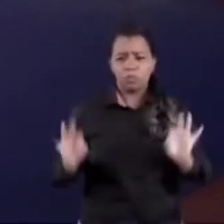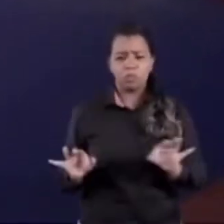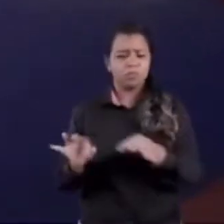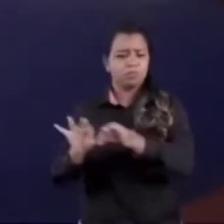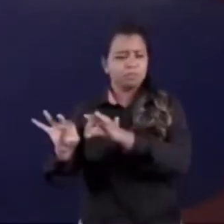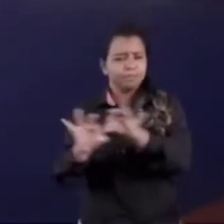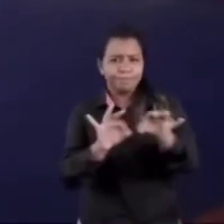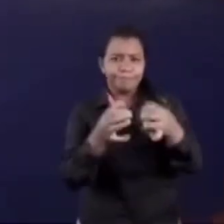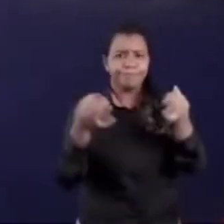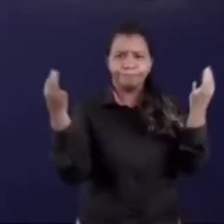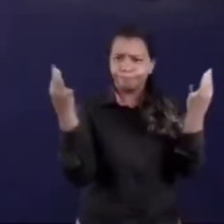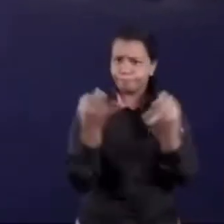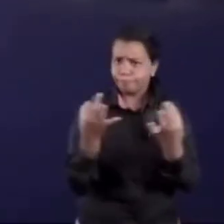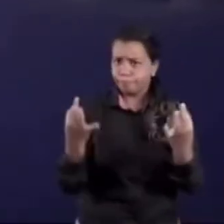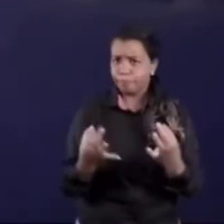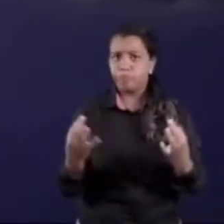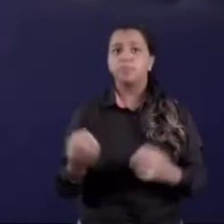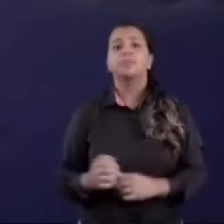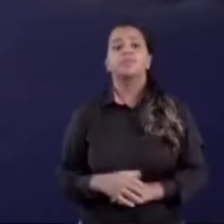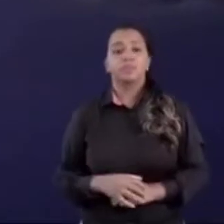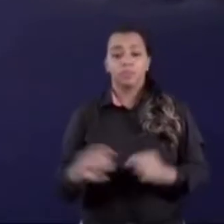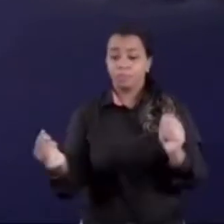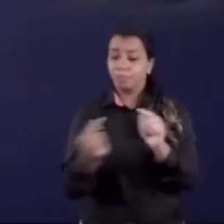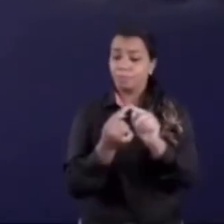das áreas degradadas, plantio compensatório,